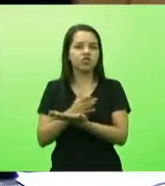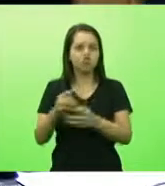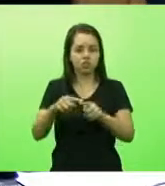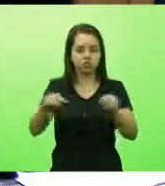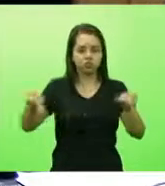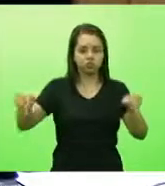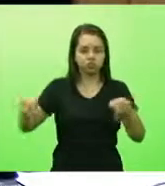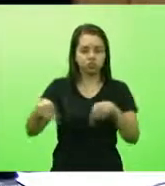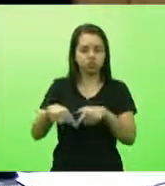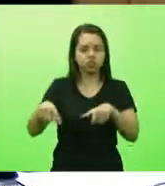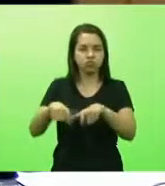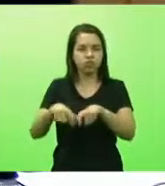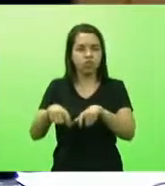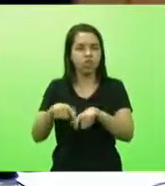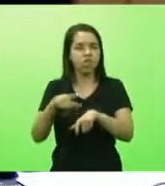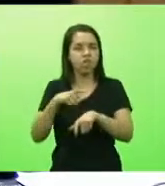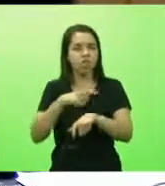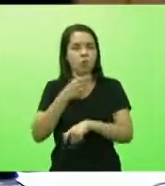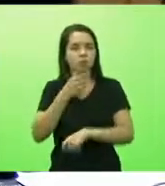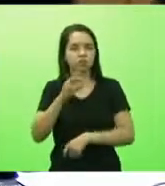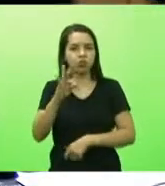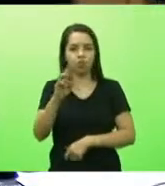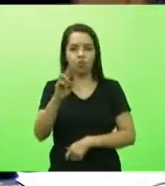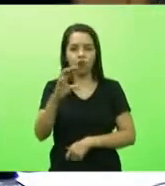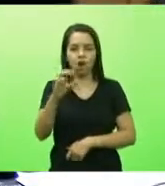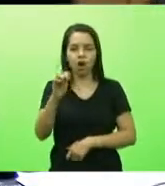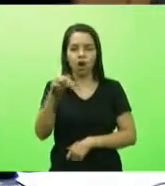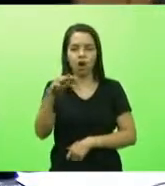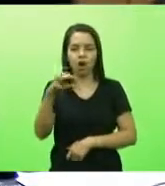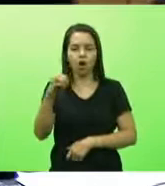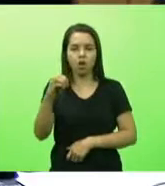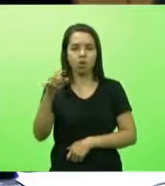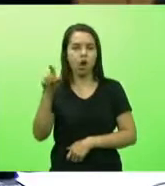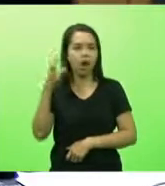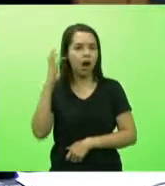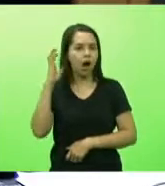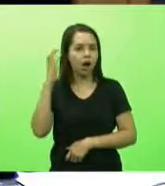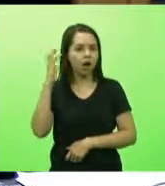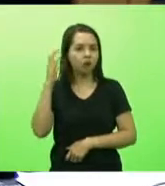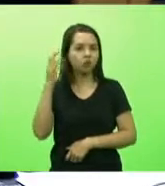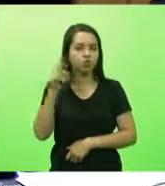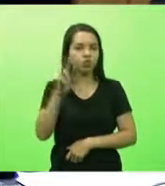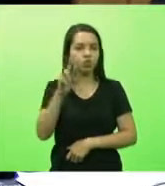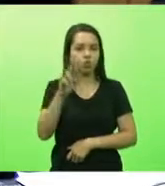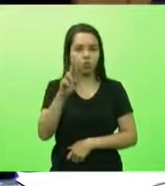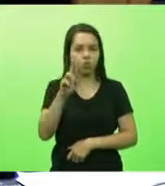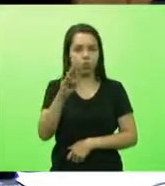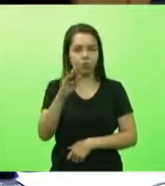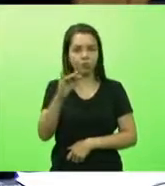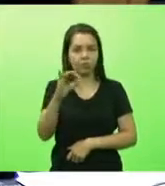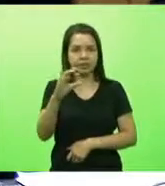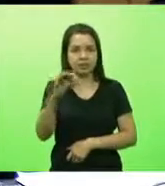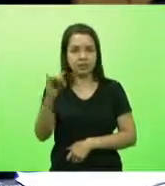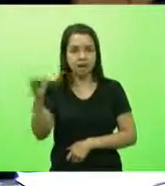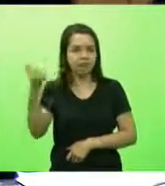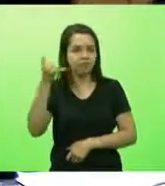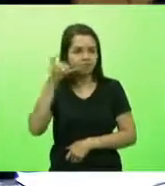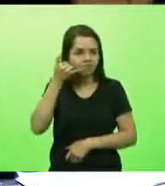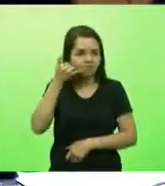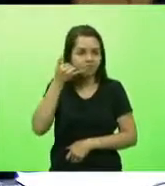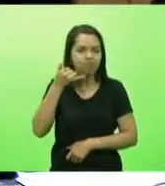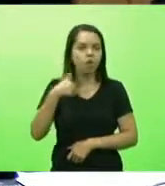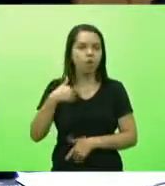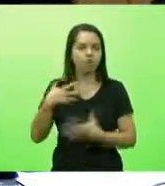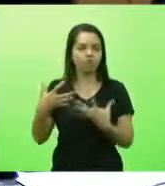Urubici, que entrou em contato comigo e nós assumimos esse compromisso e conversando com o deputado Fernando, que é um